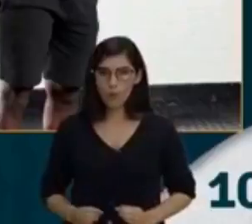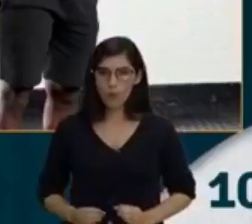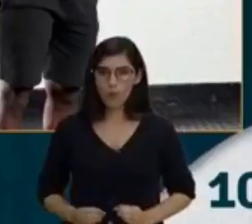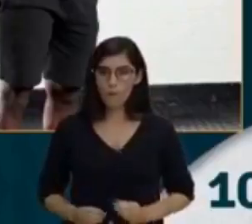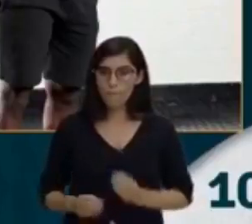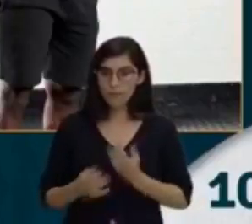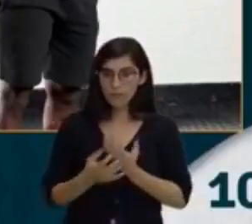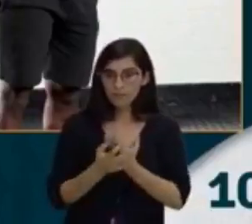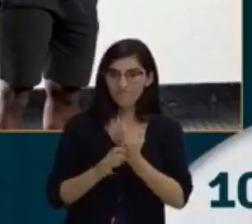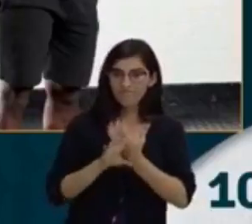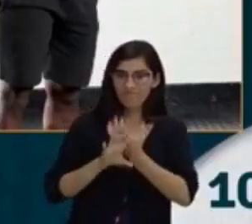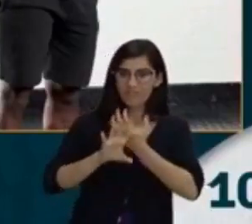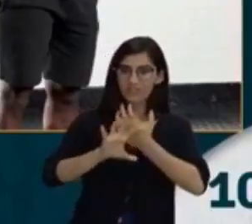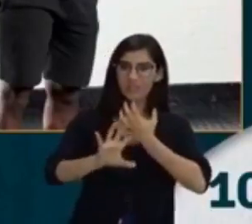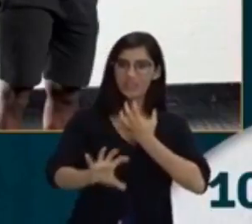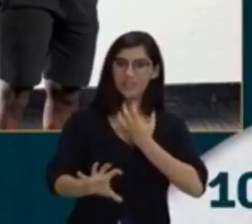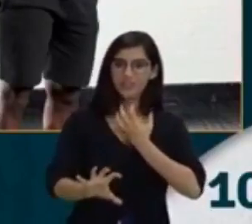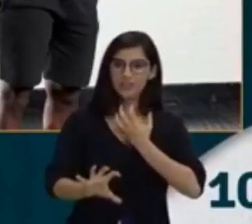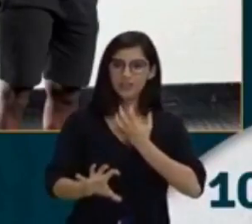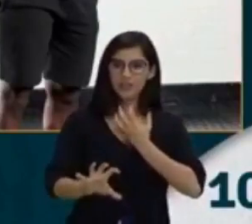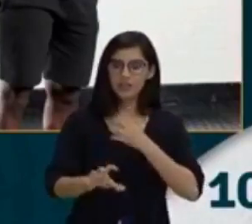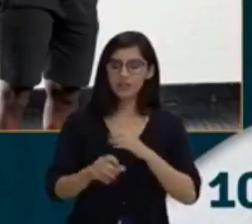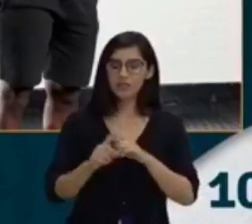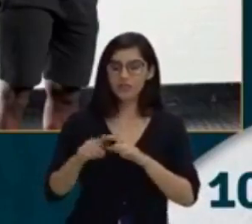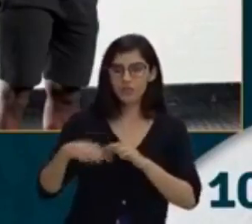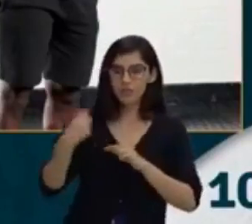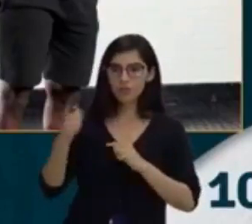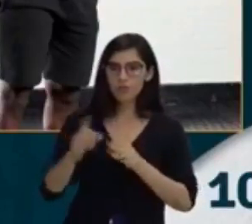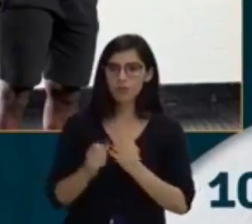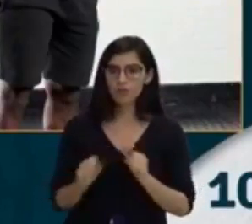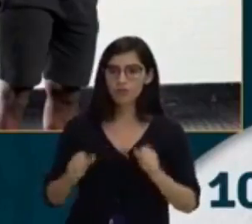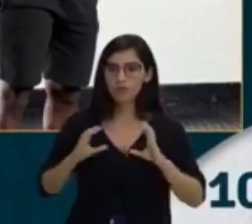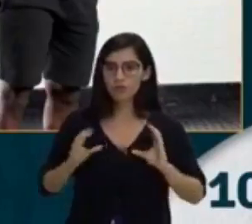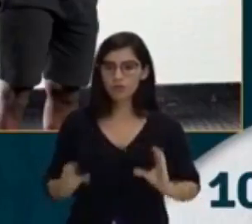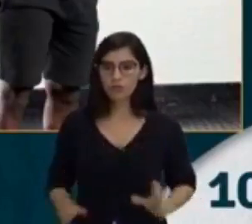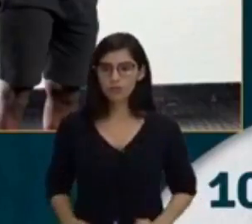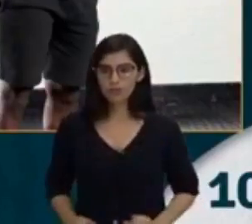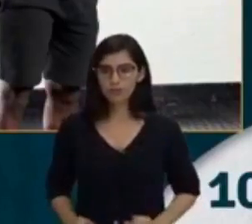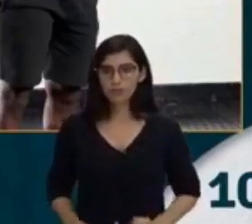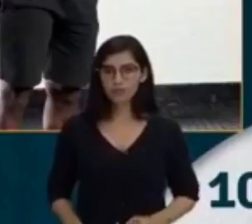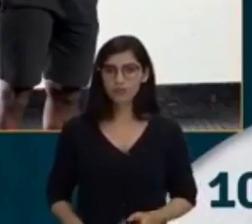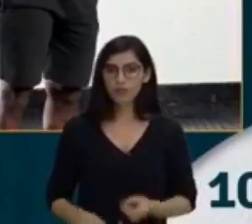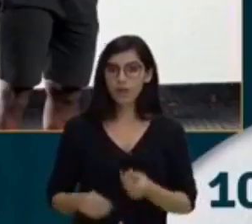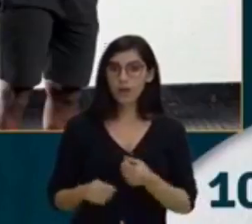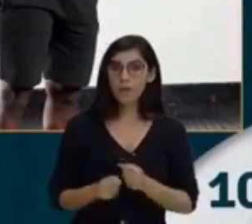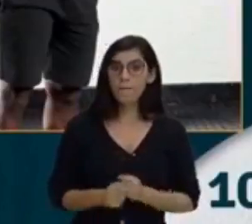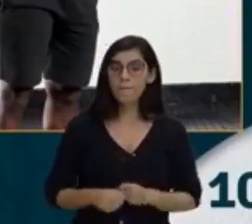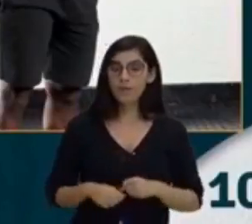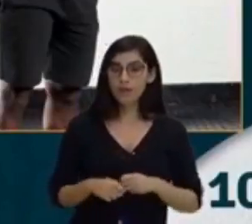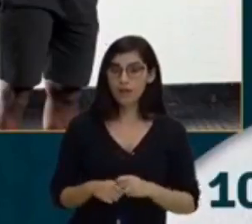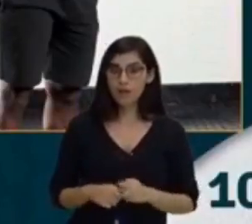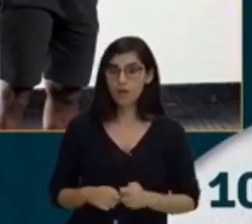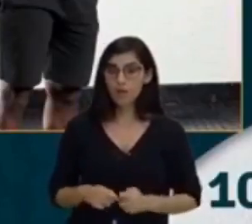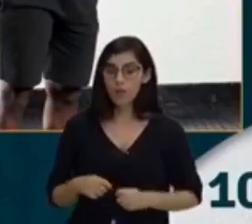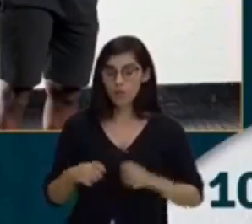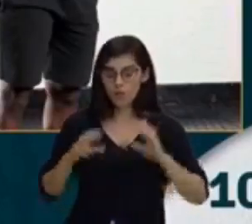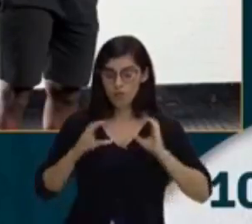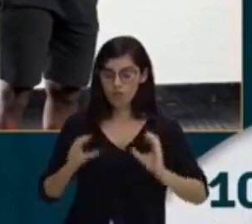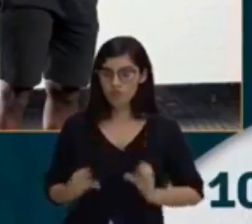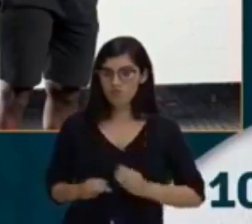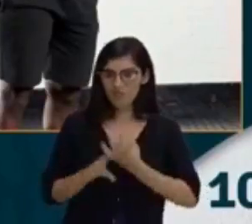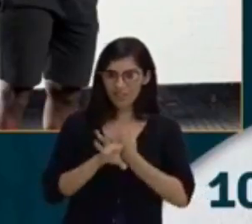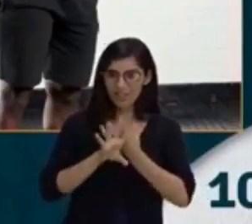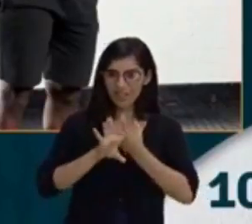reage contra a ação de outro corpo. Vou até repetir. Propriedade de um corpo que reage